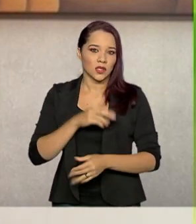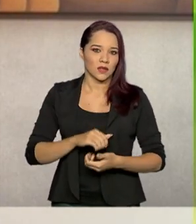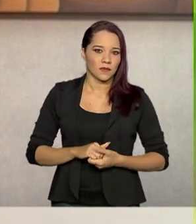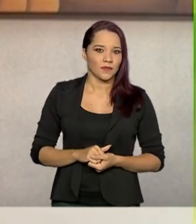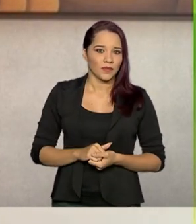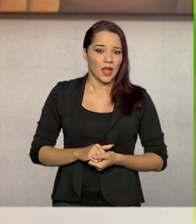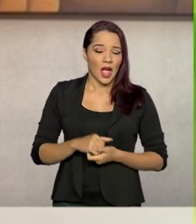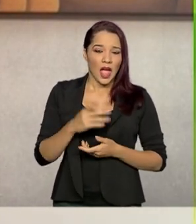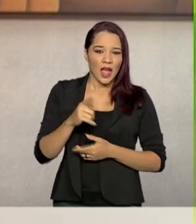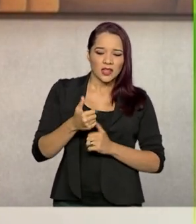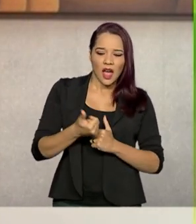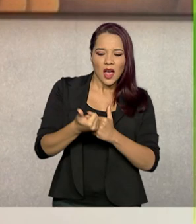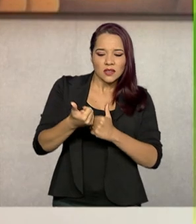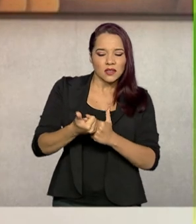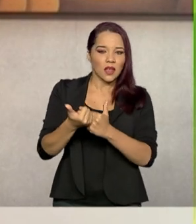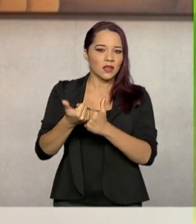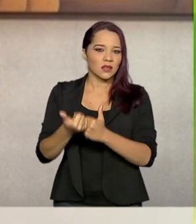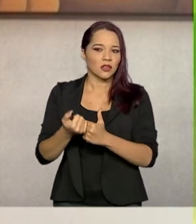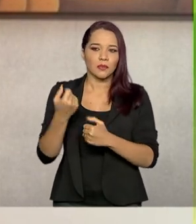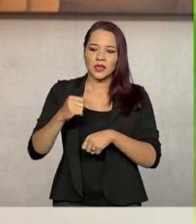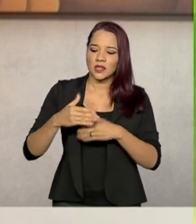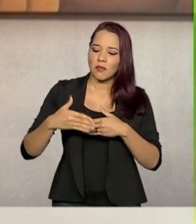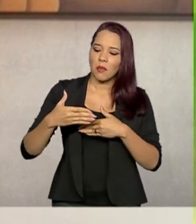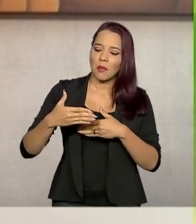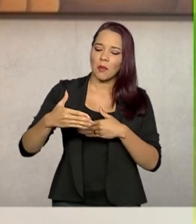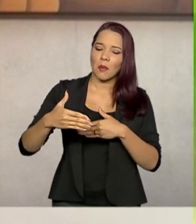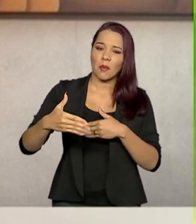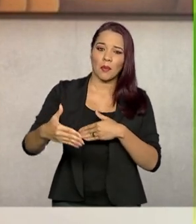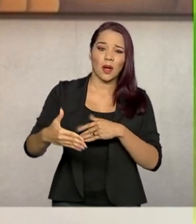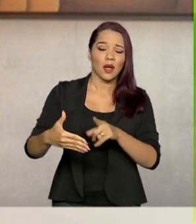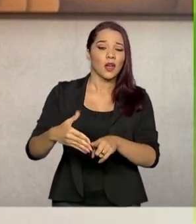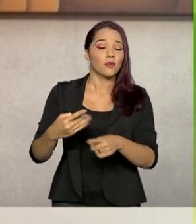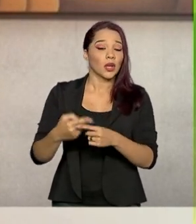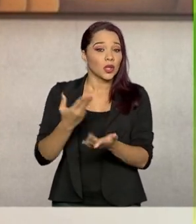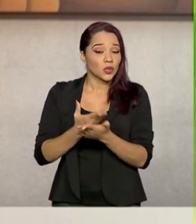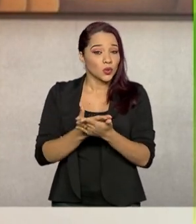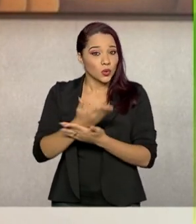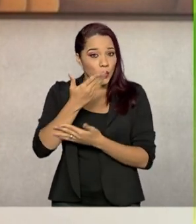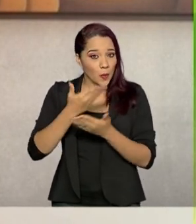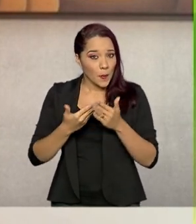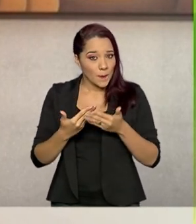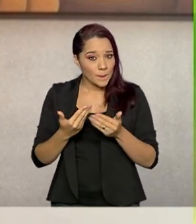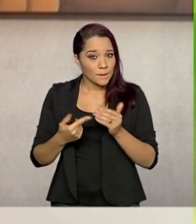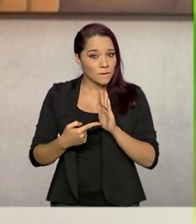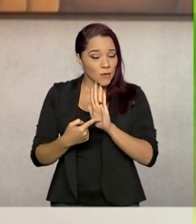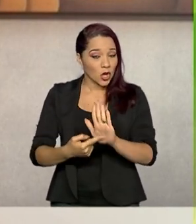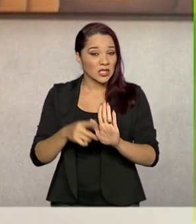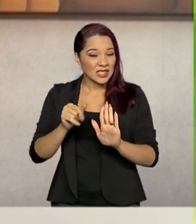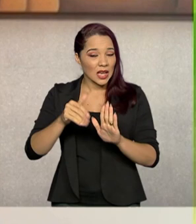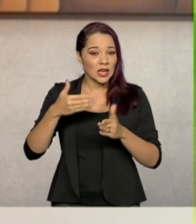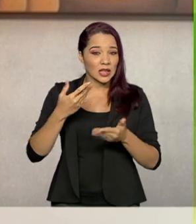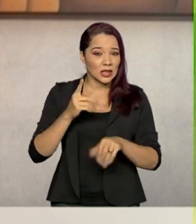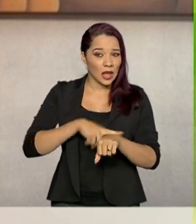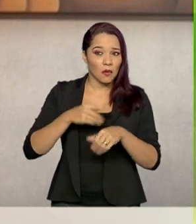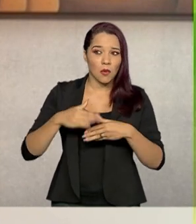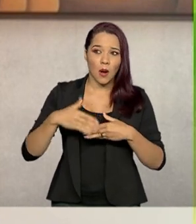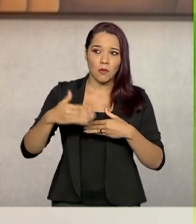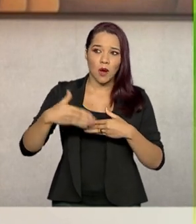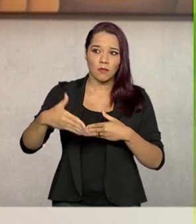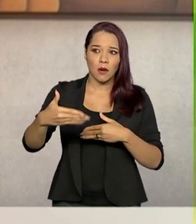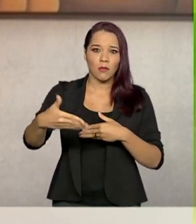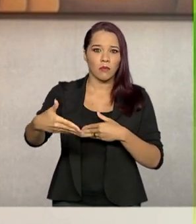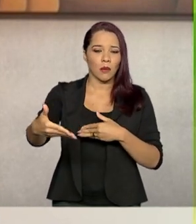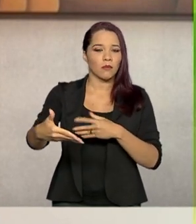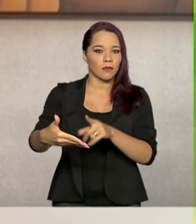Benefícios assistenciais, eles não devem se prolongar no tempo, porque estudos mostram que se ele se prolonga no tempo, eles aumentam o